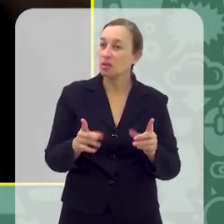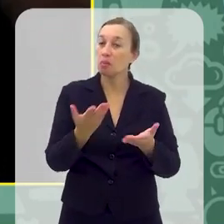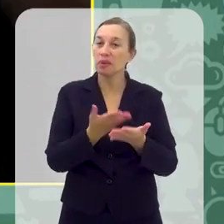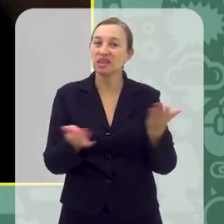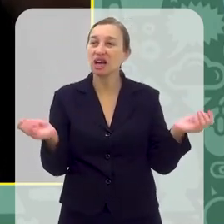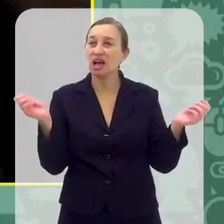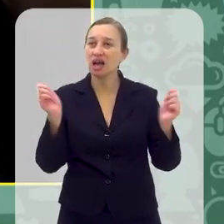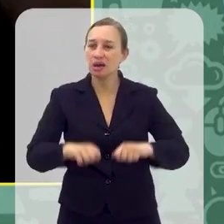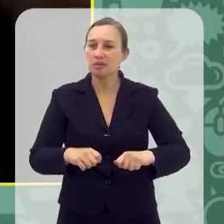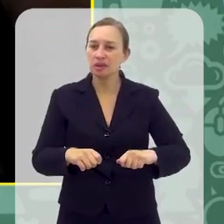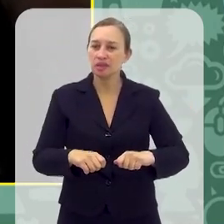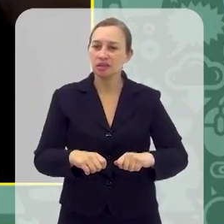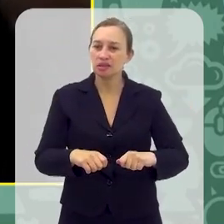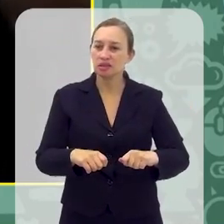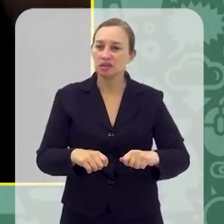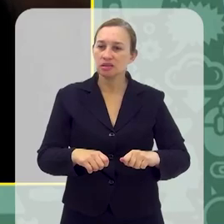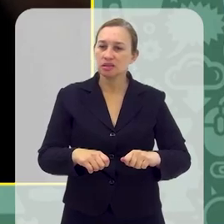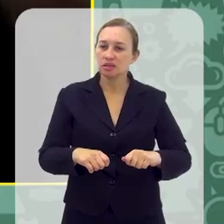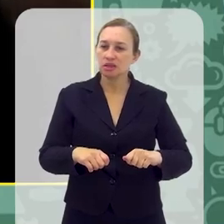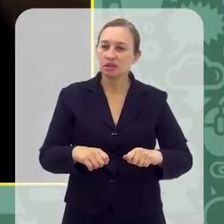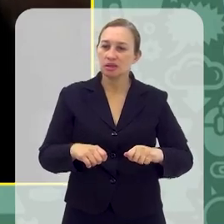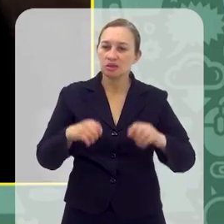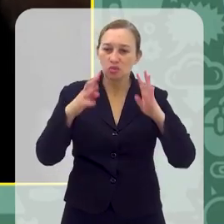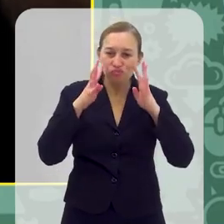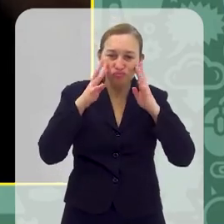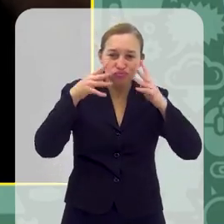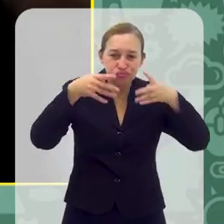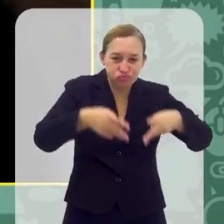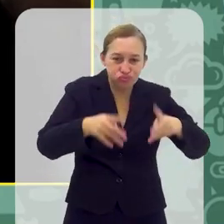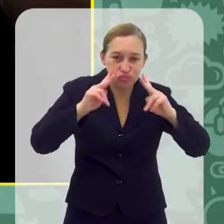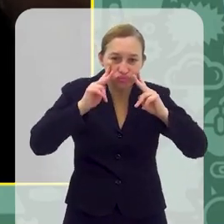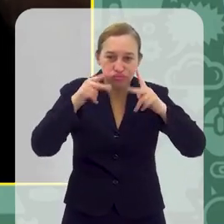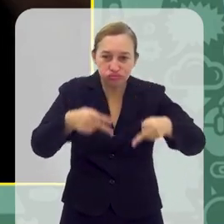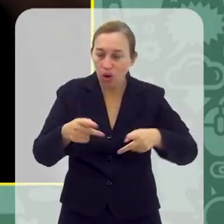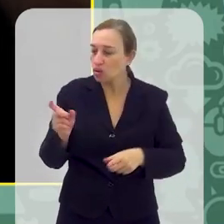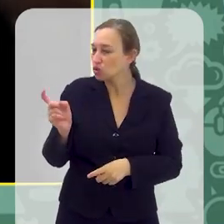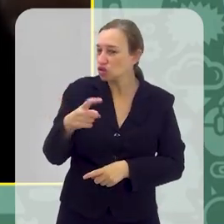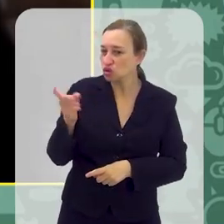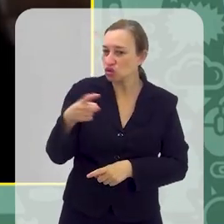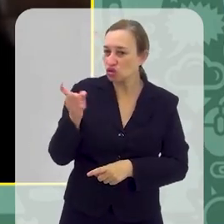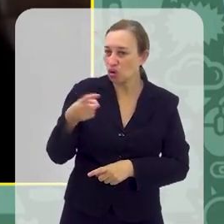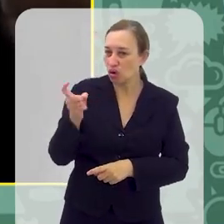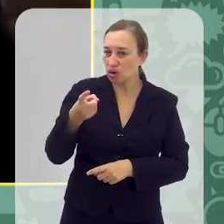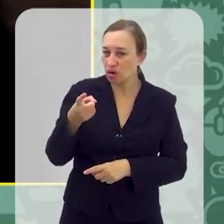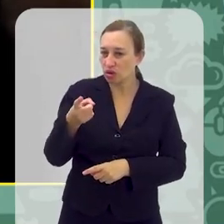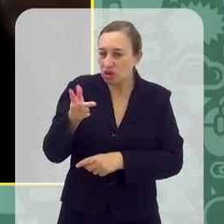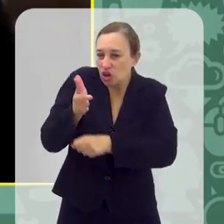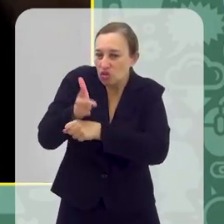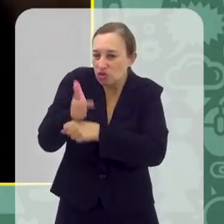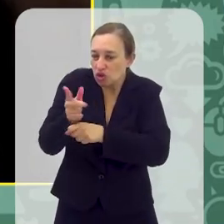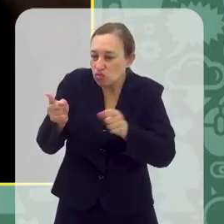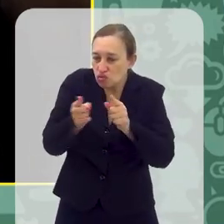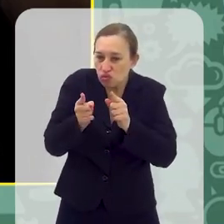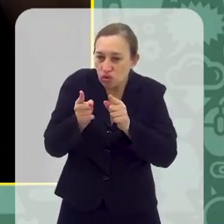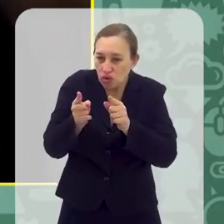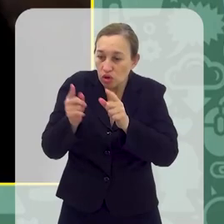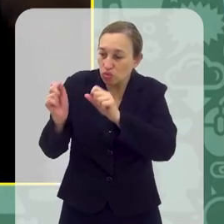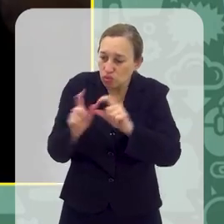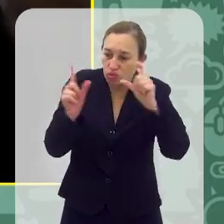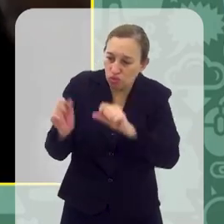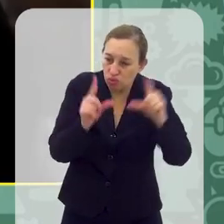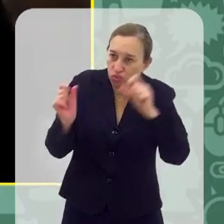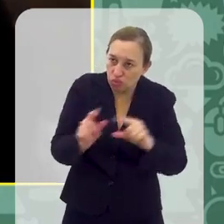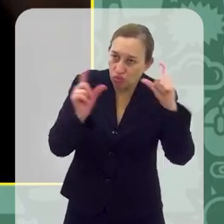talvez a capacidade de reter essa atenção, né. Acho que o TikTok com esses vídeos curtos, assim, é um vídeo curto atrás do outro. não